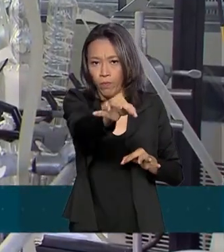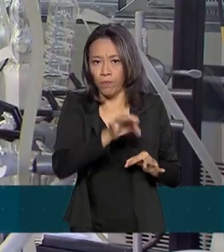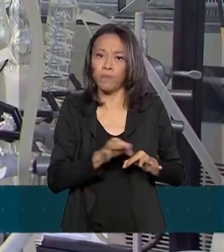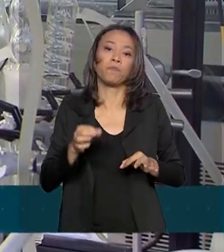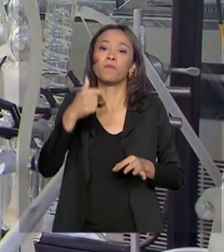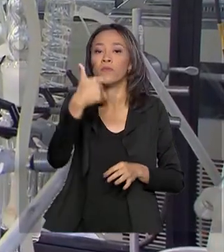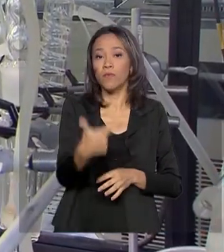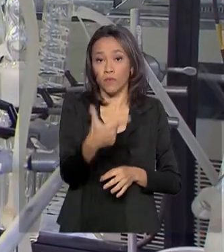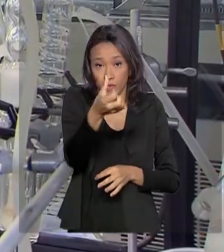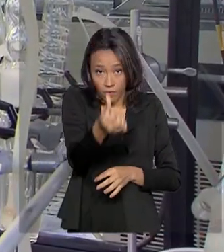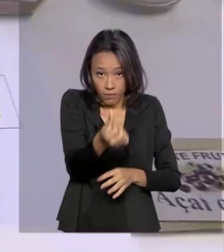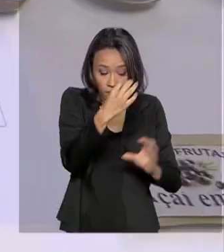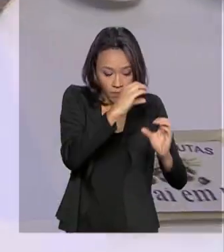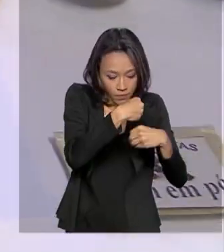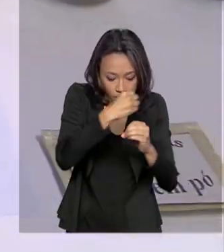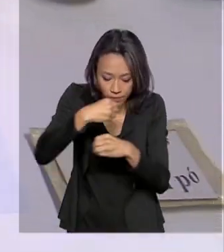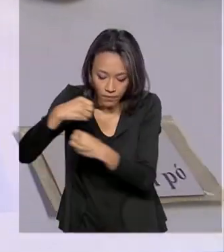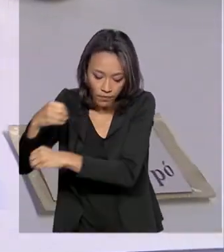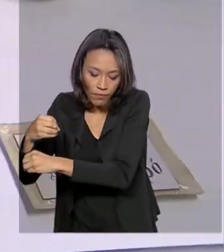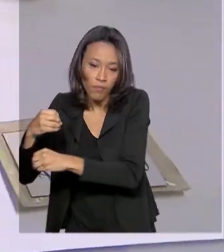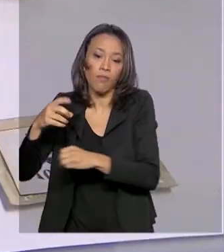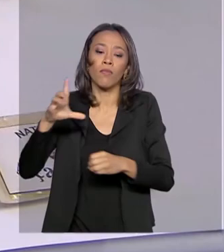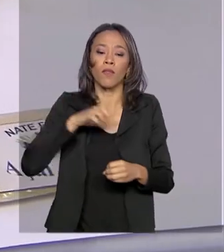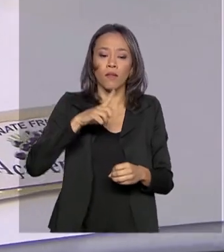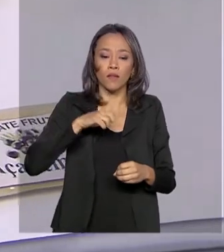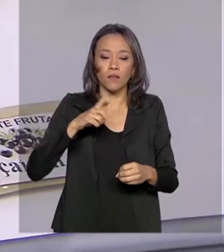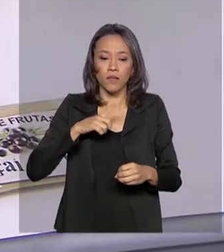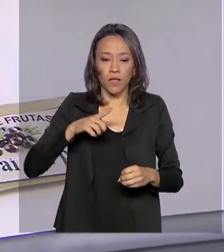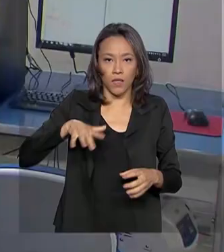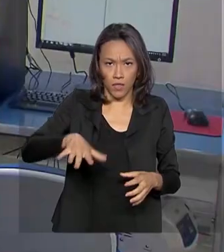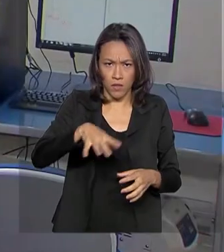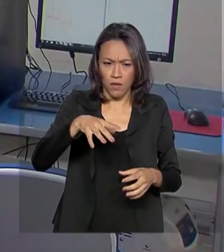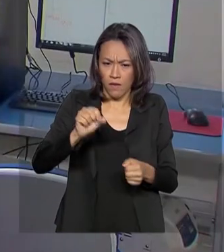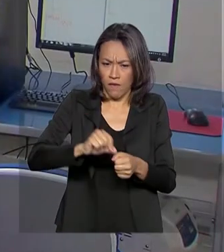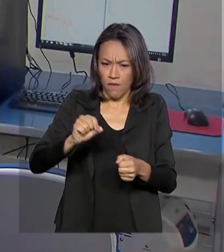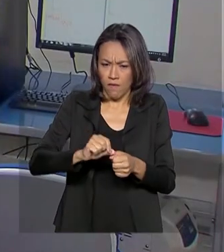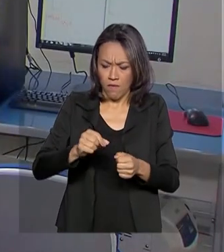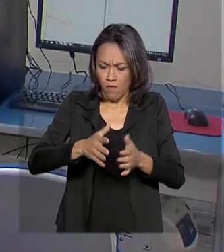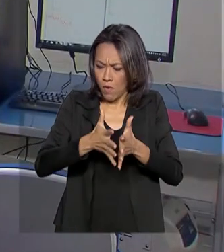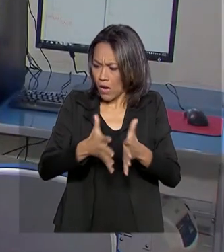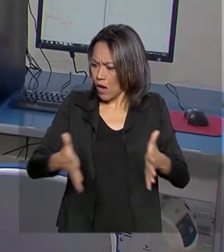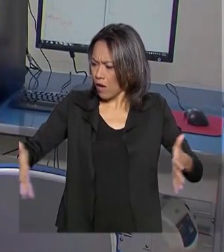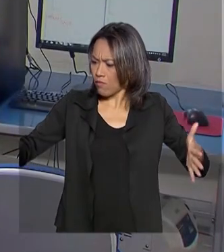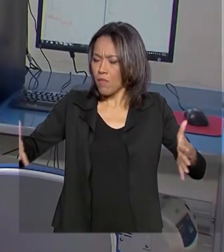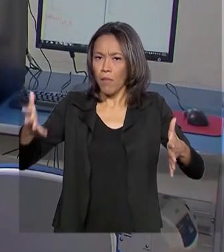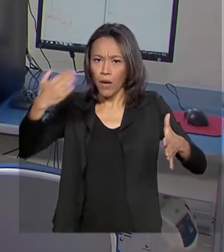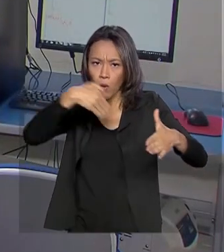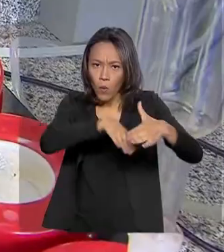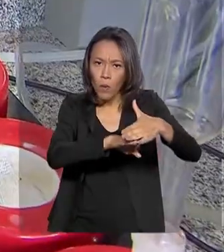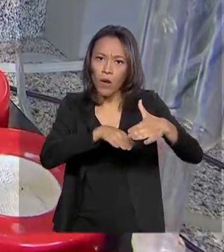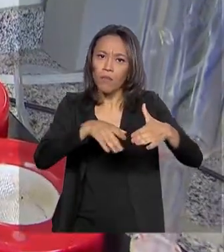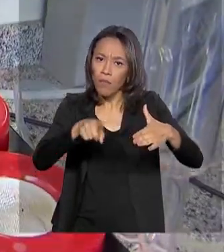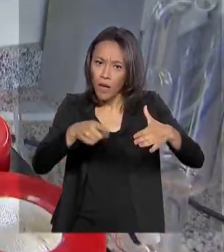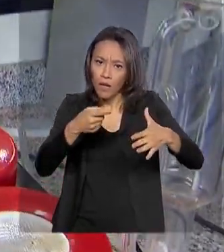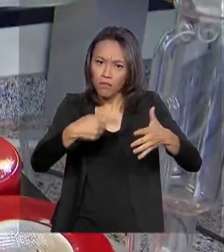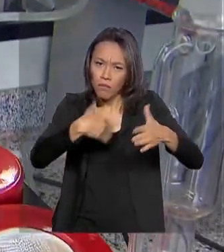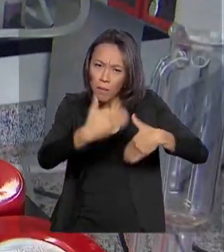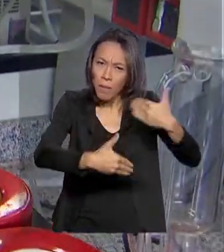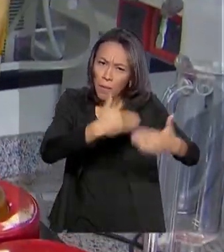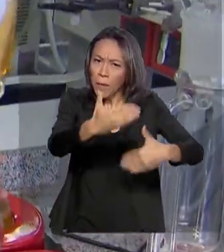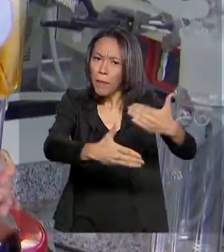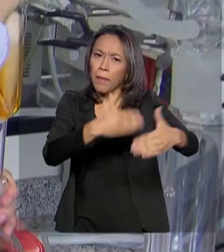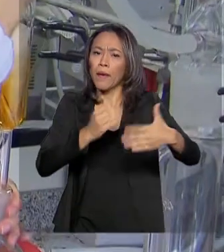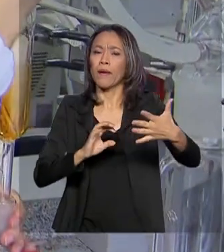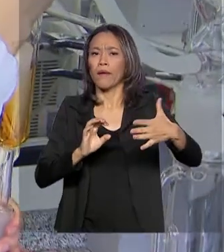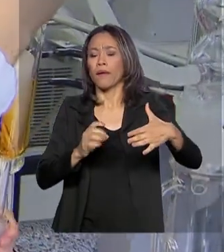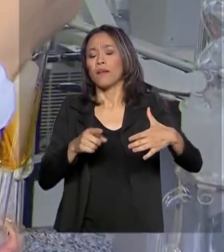26 laboratórios, central de produção de extratos, espaço para a incubação de empresas. Daqui vão sair